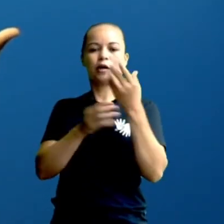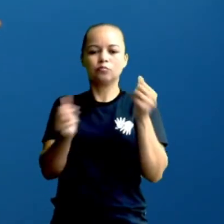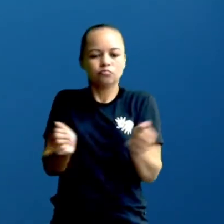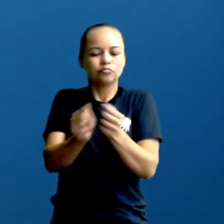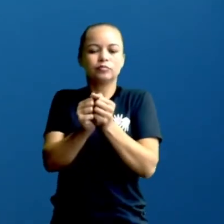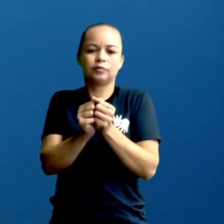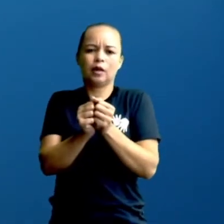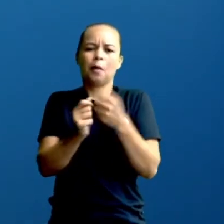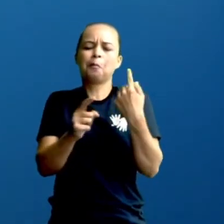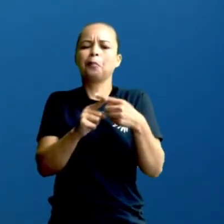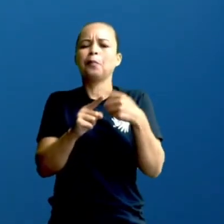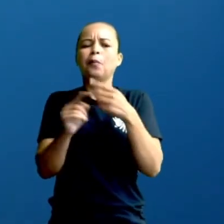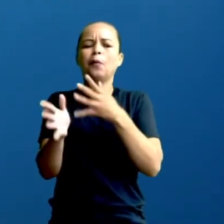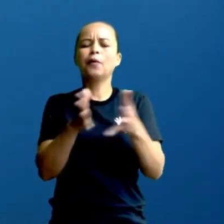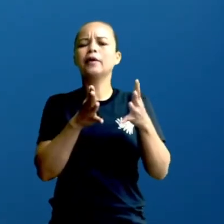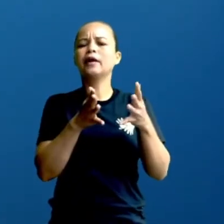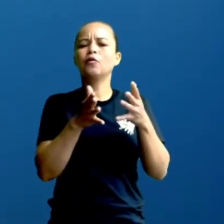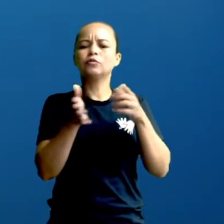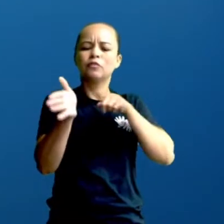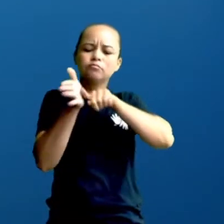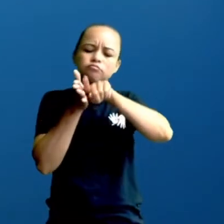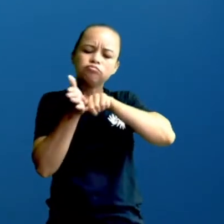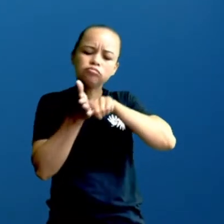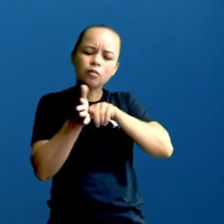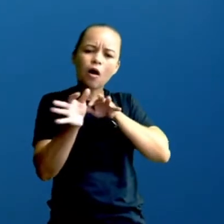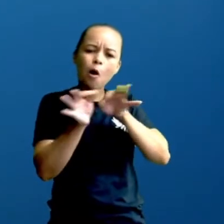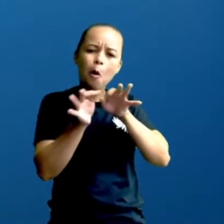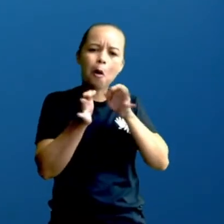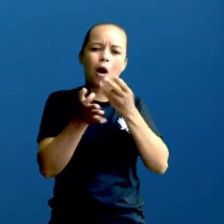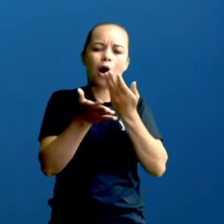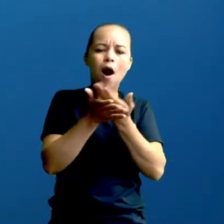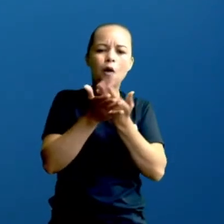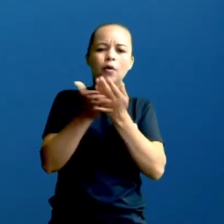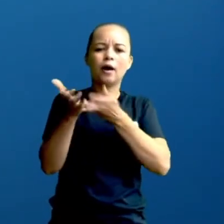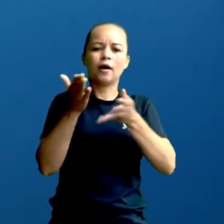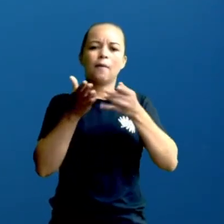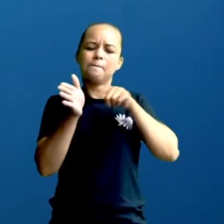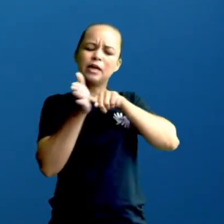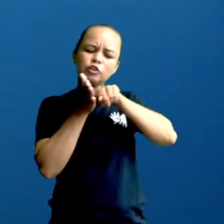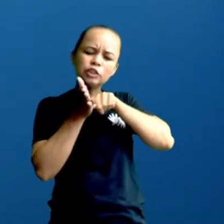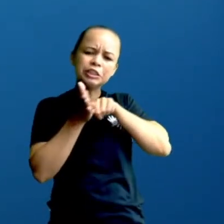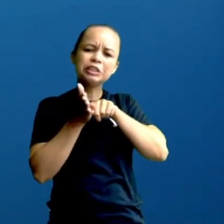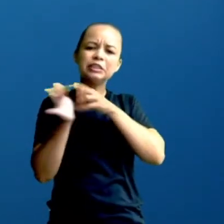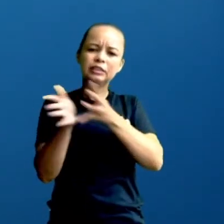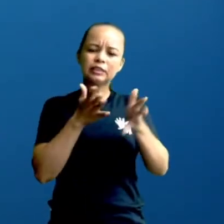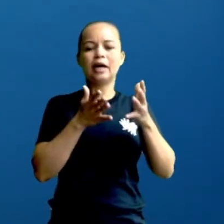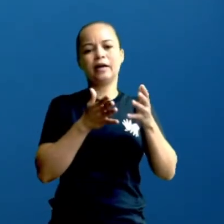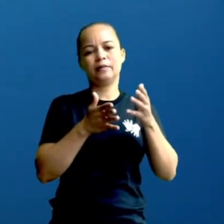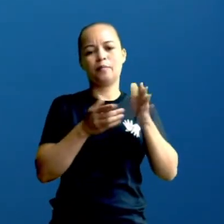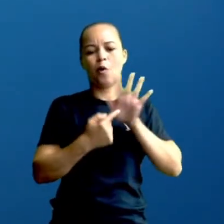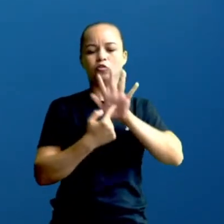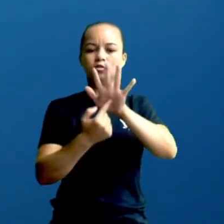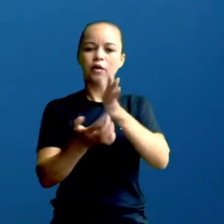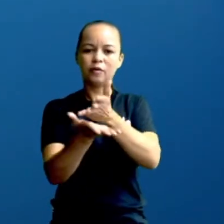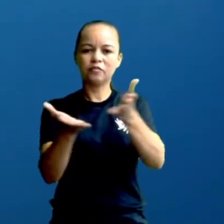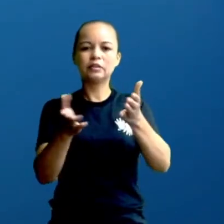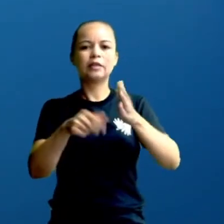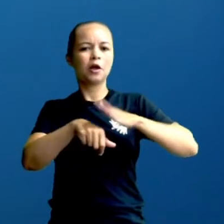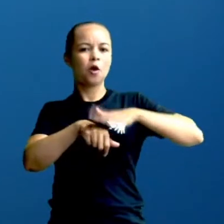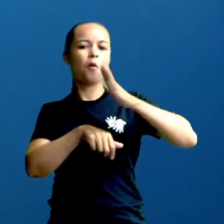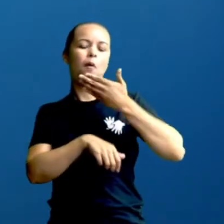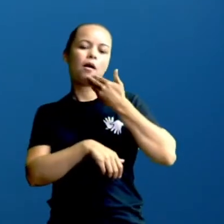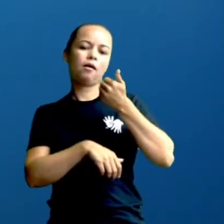elaborar essa aula, faço pesquisa e aprendo muito para trazer para vocês o melhor possível, né, para que a gente possa aprender